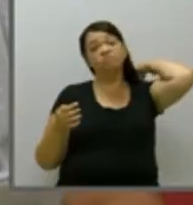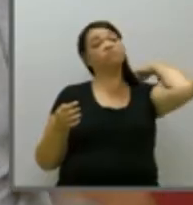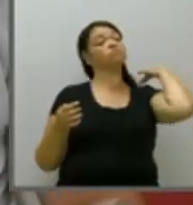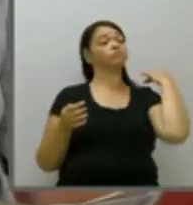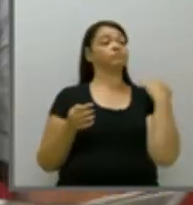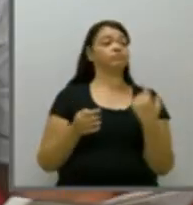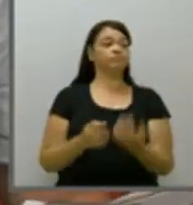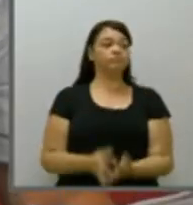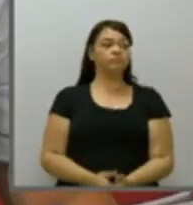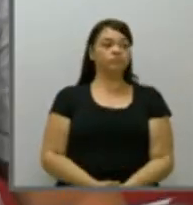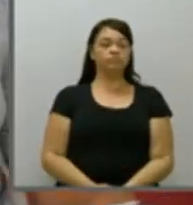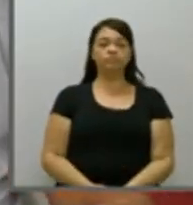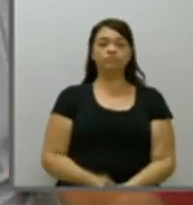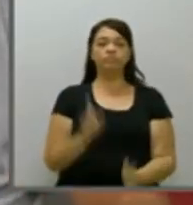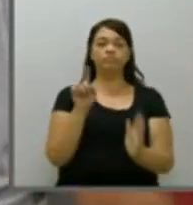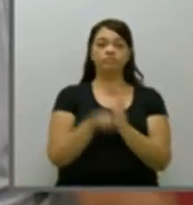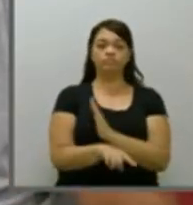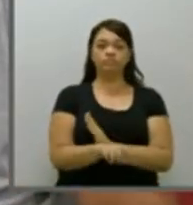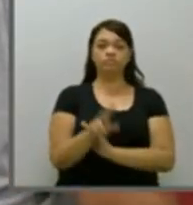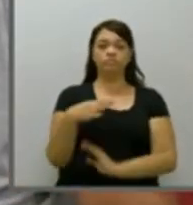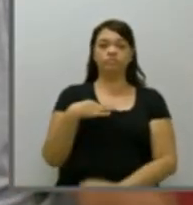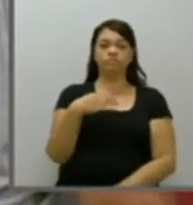Queria perguntar para o candidato Walter